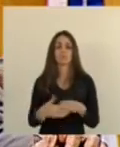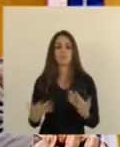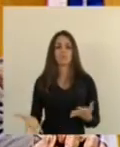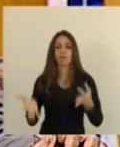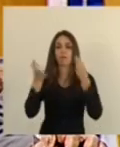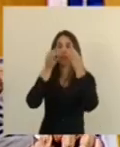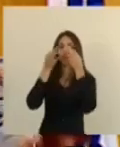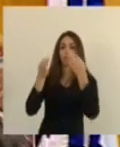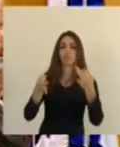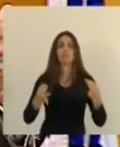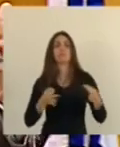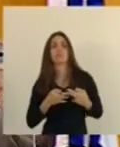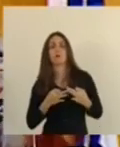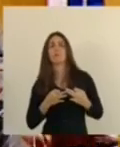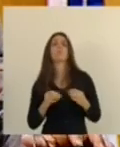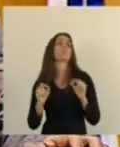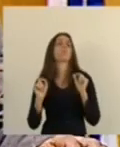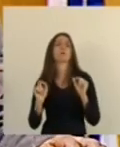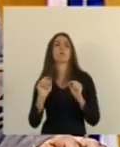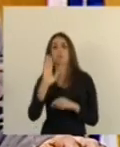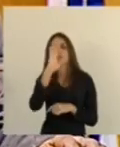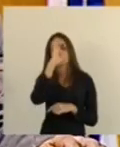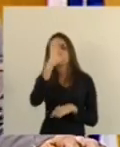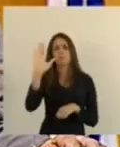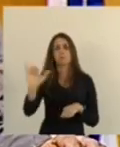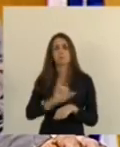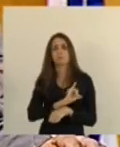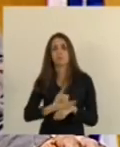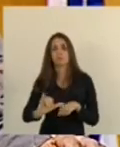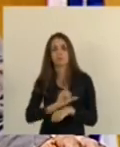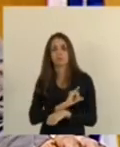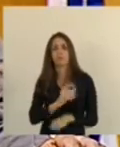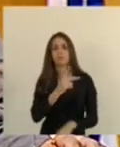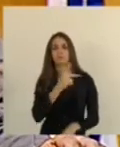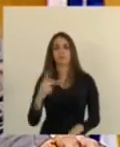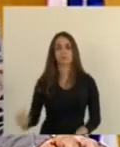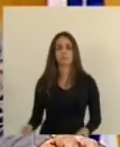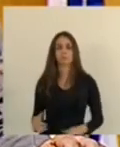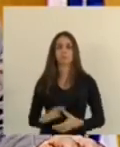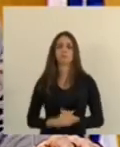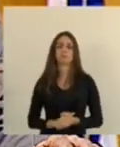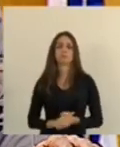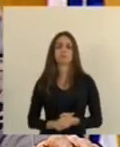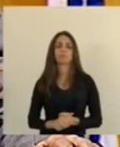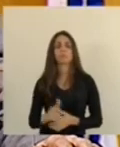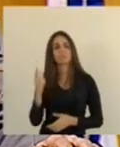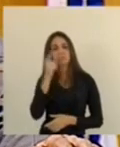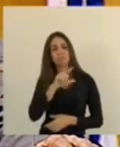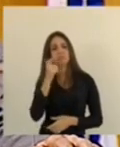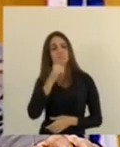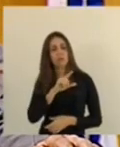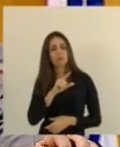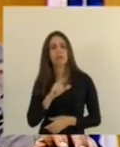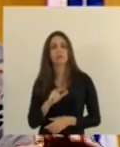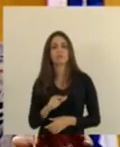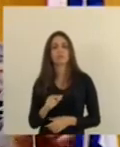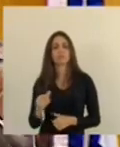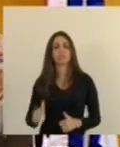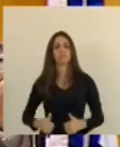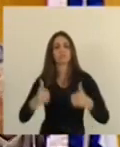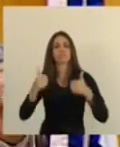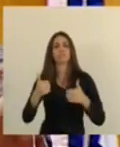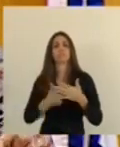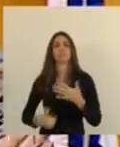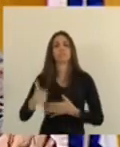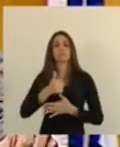atenção para si esta é a principal estratégia que o presidente tem adotado e sempre consegue bons resultados como